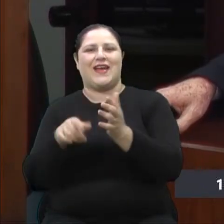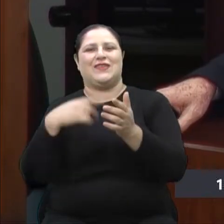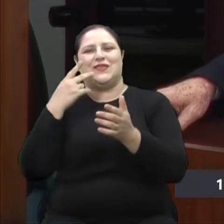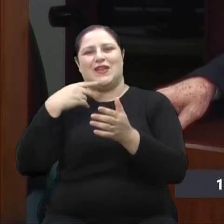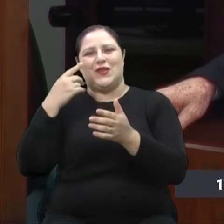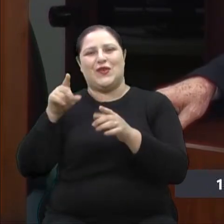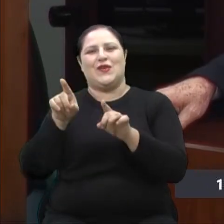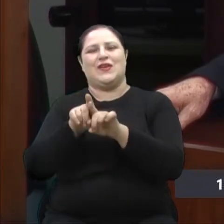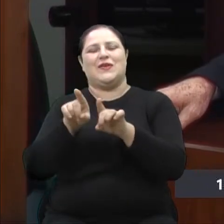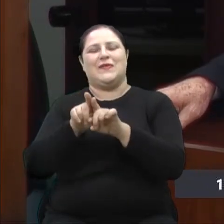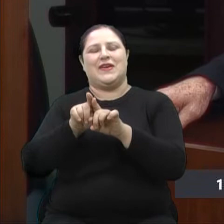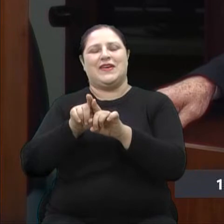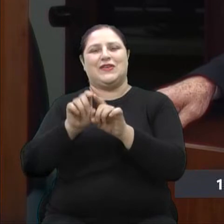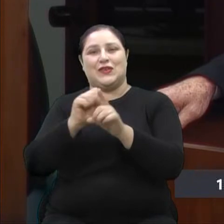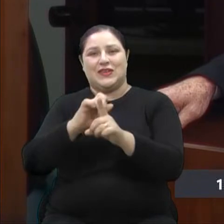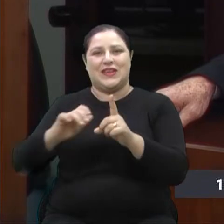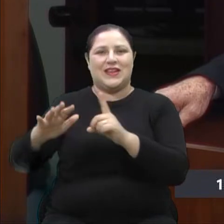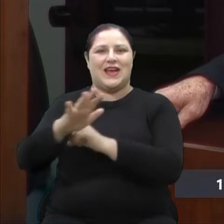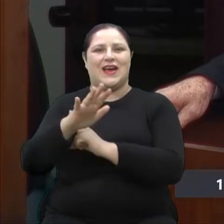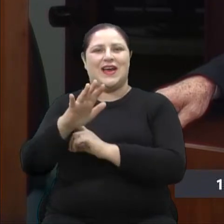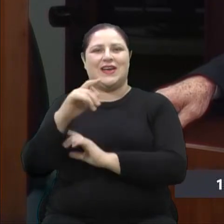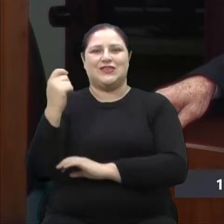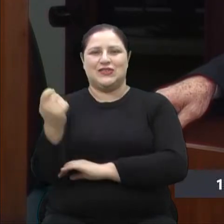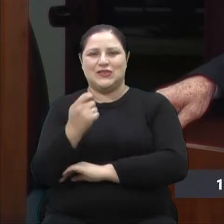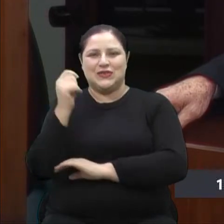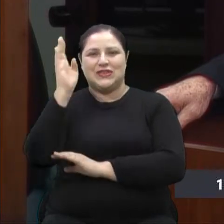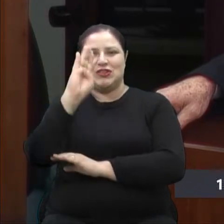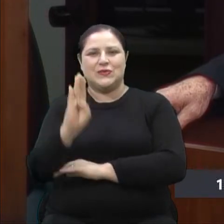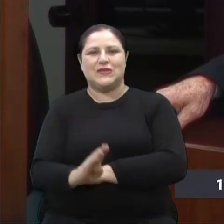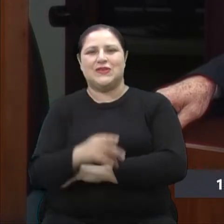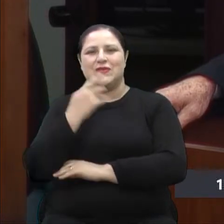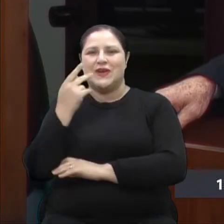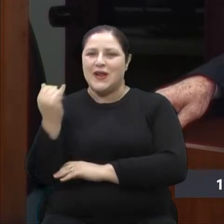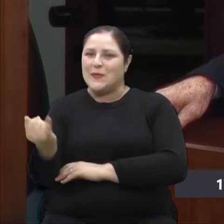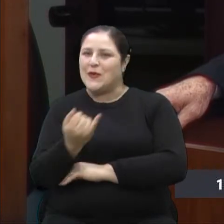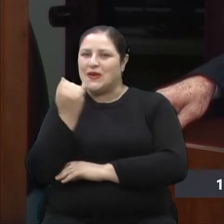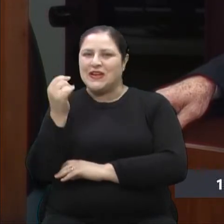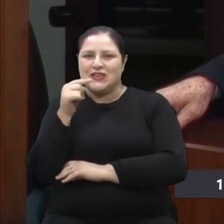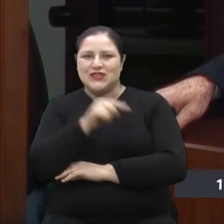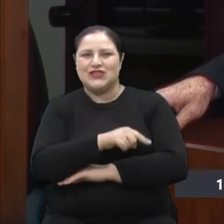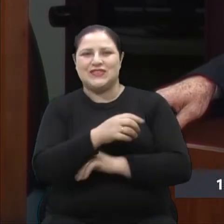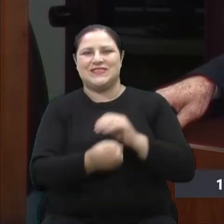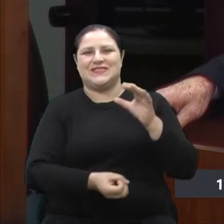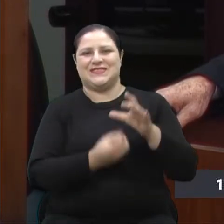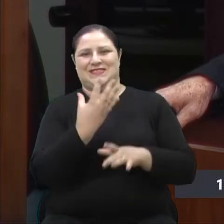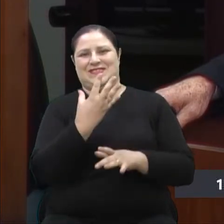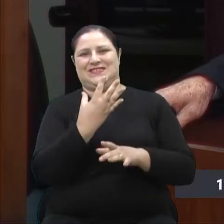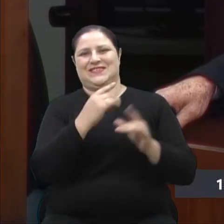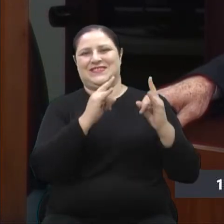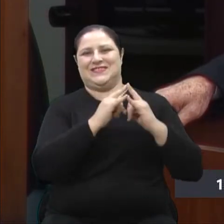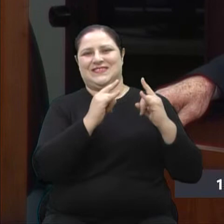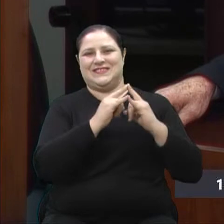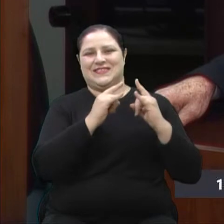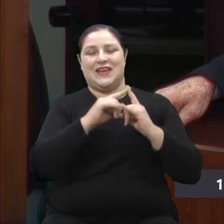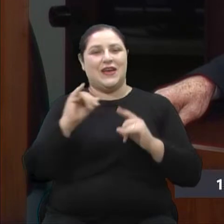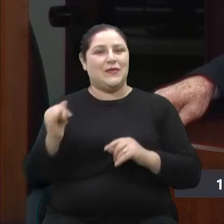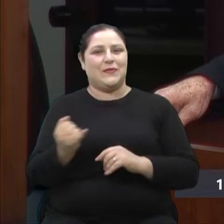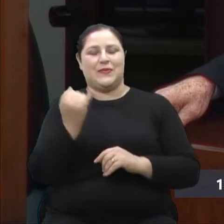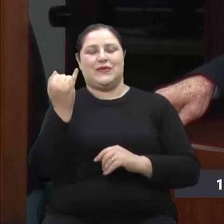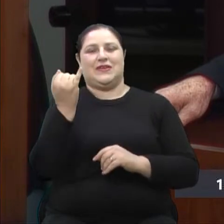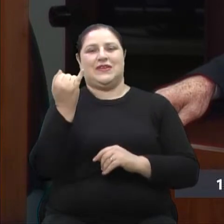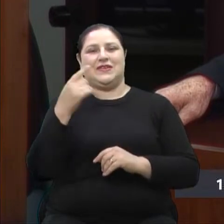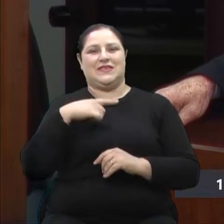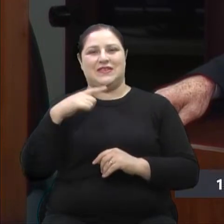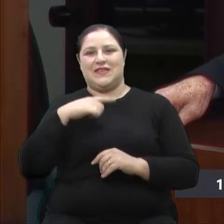o Rio Grande e a todo o Brasil, da importância da criação desse instituto, da importância da iniciativa que